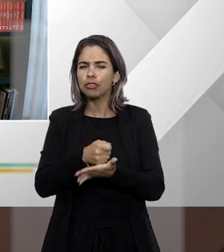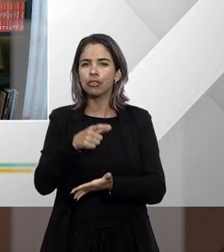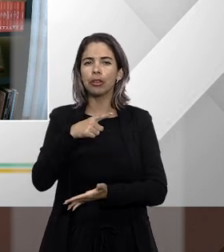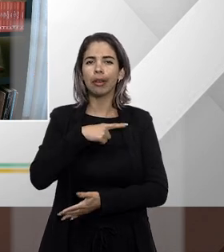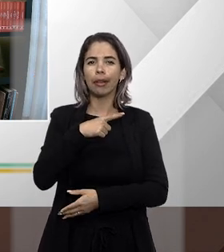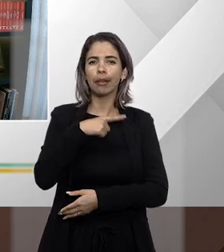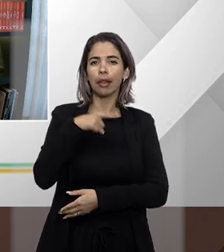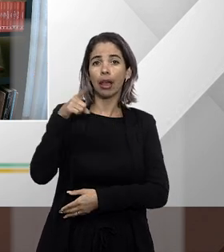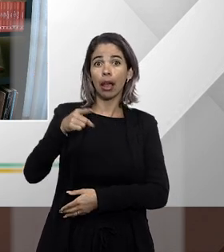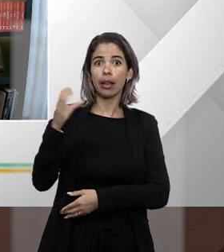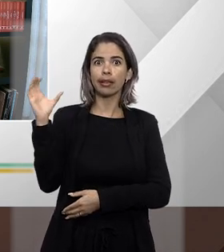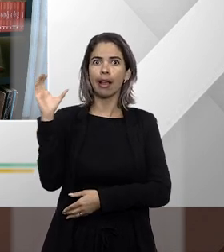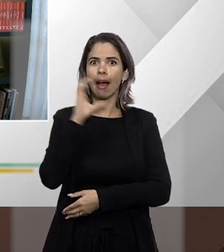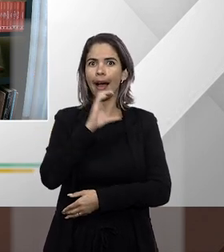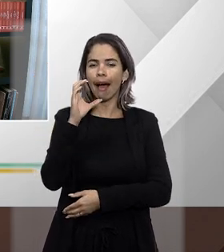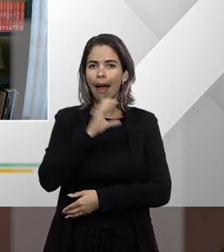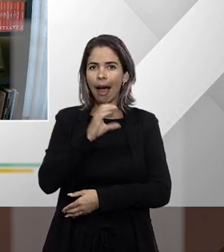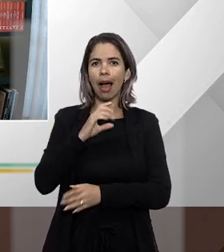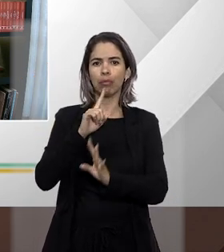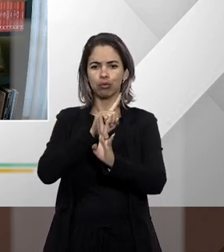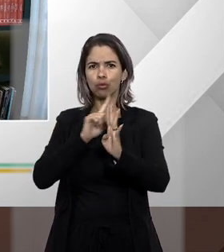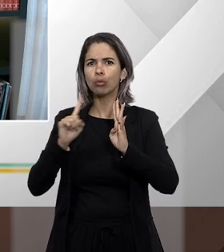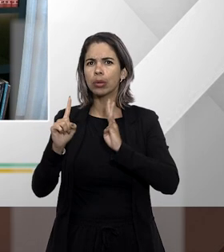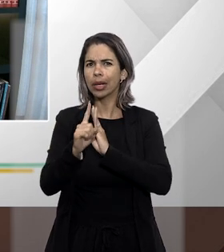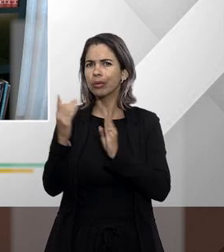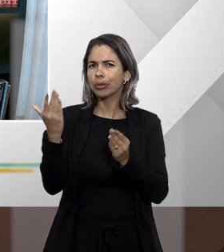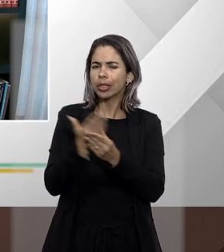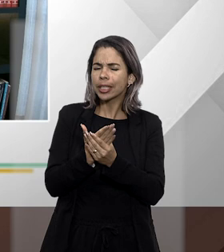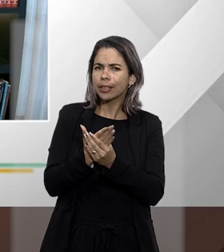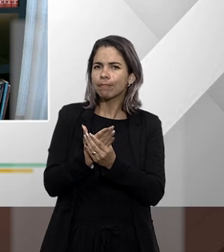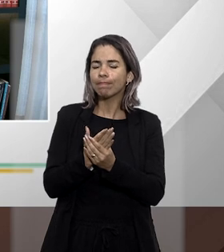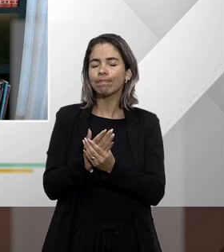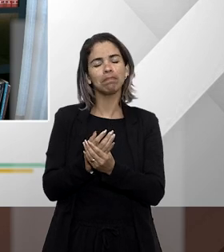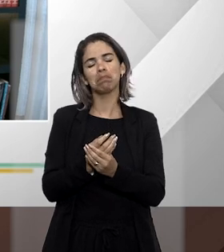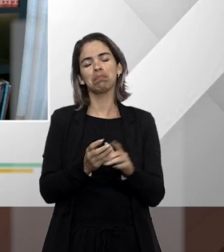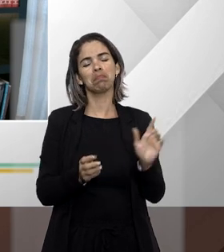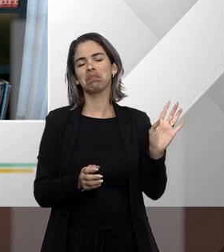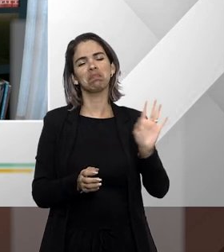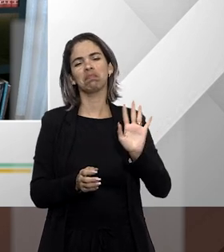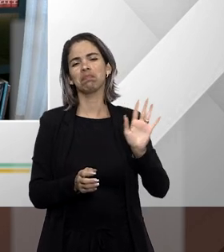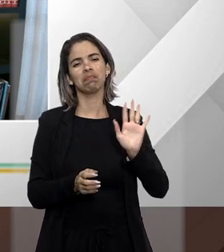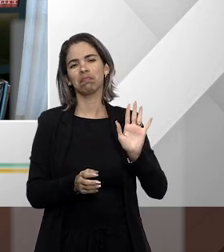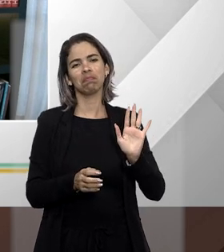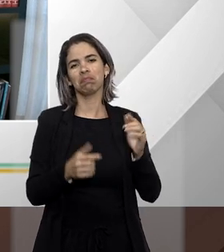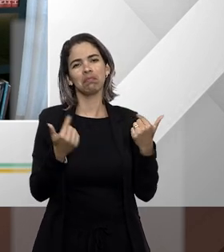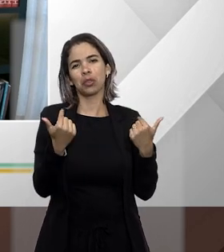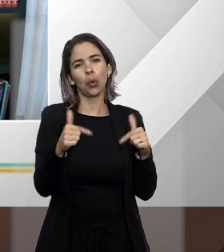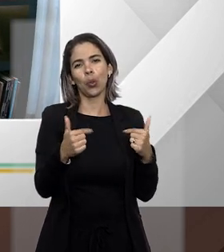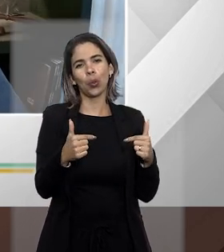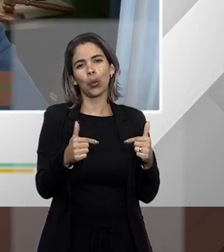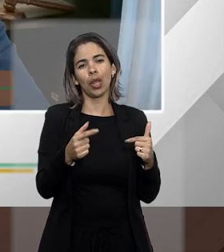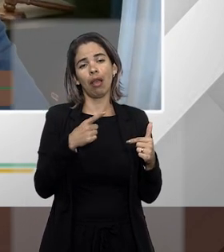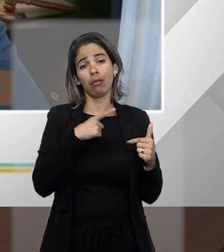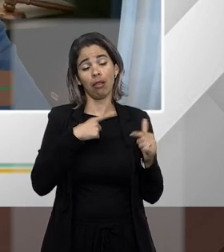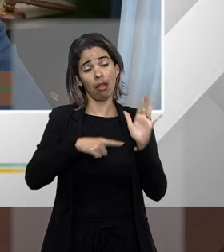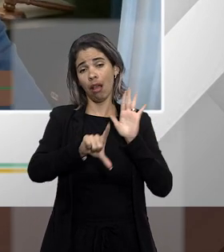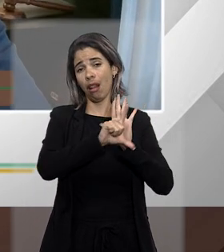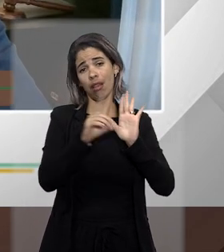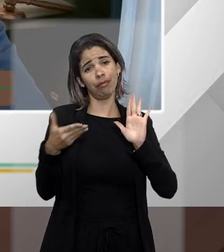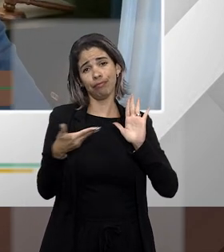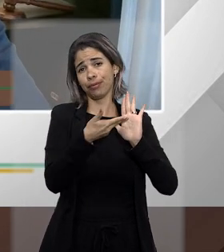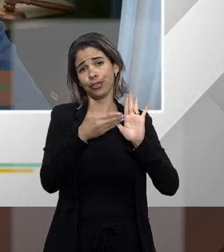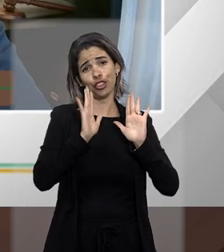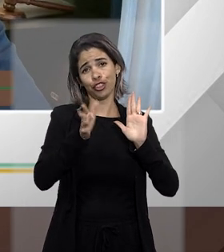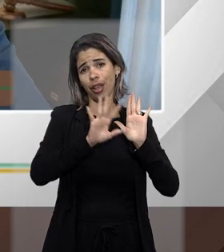prioridade não não tem essa está na lei na verdade a parte